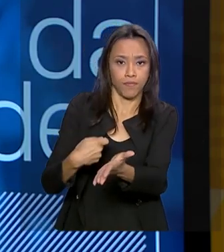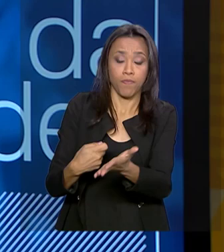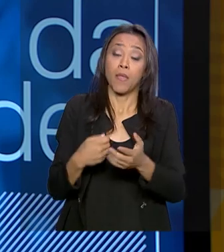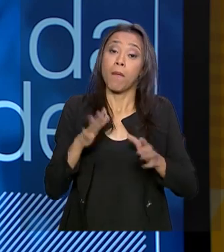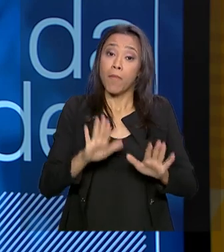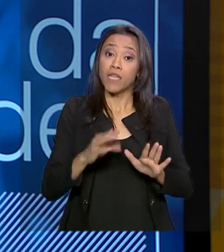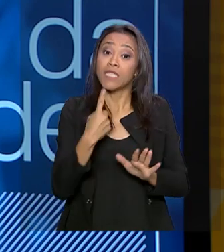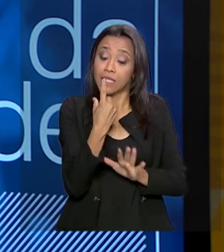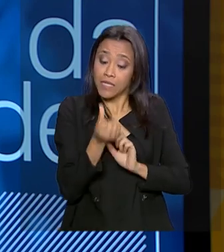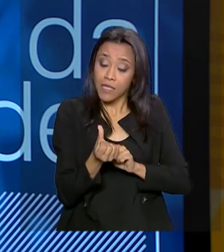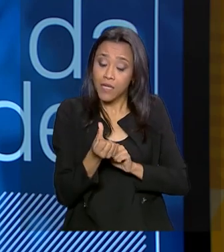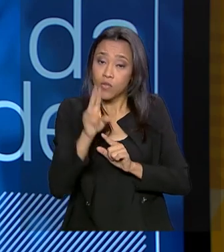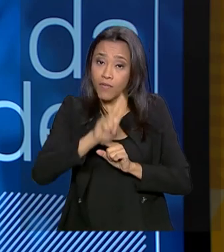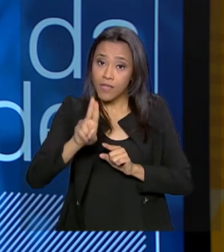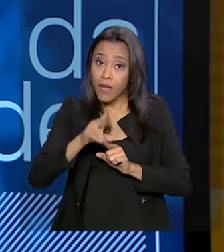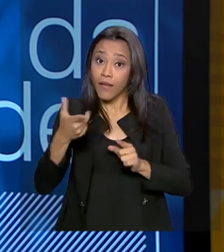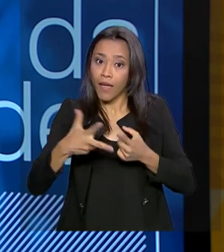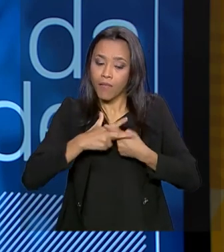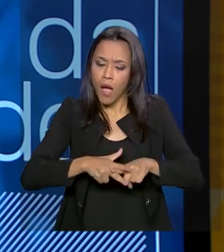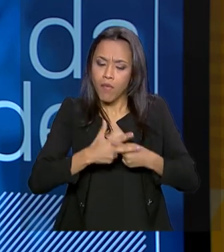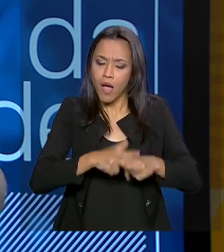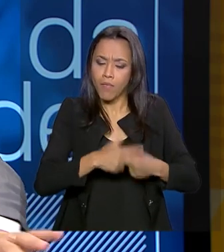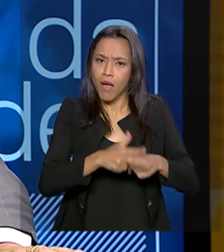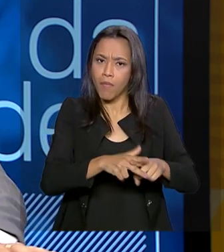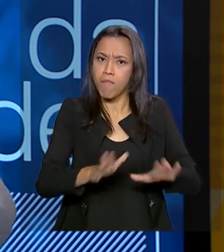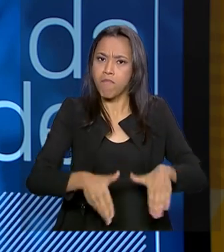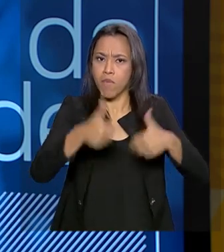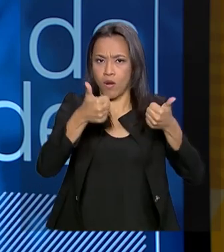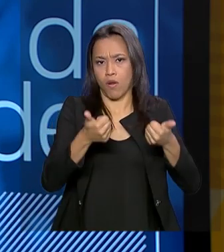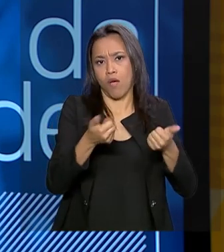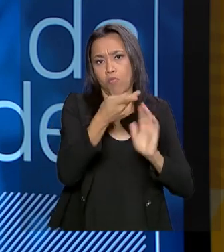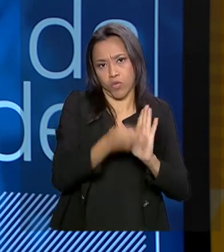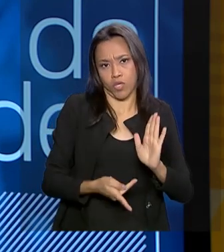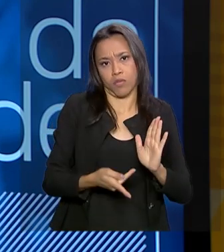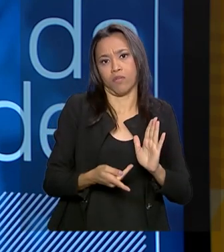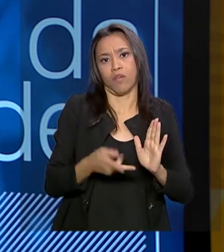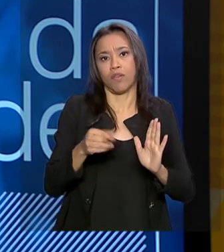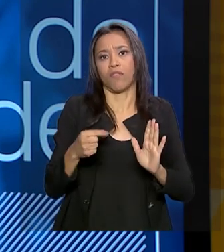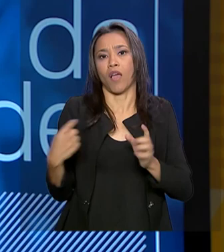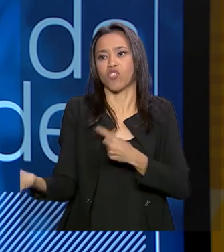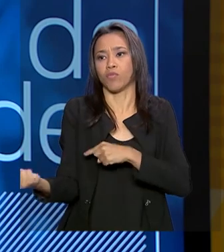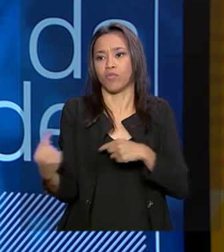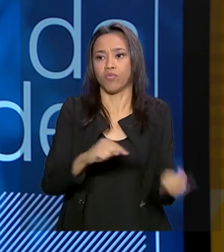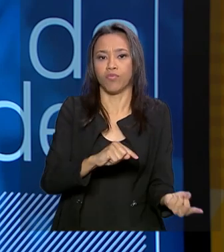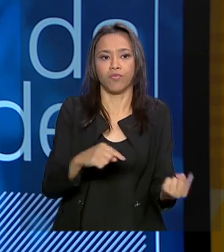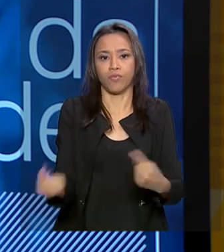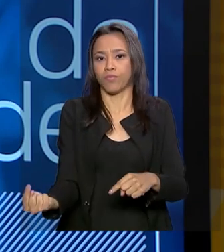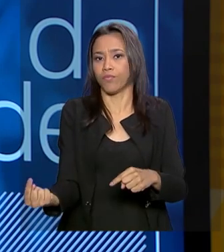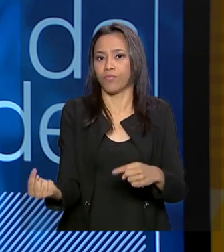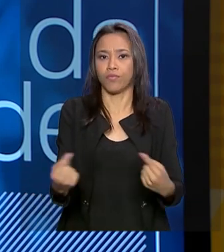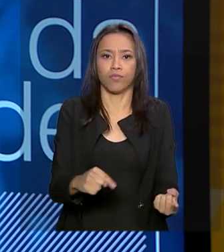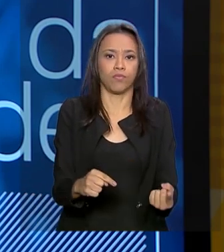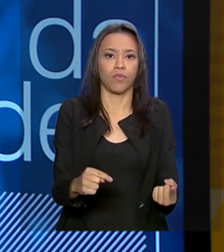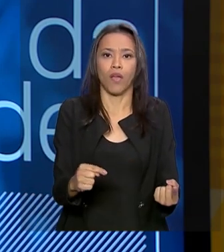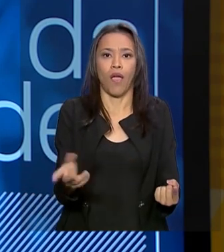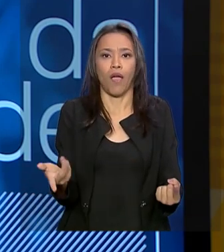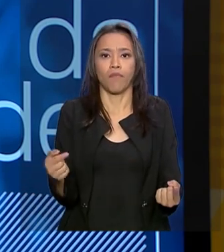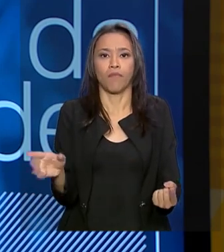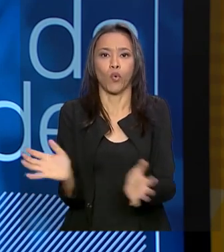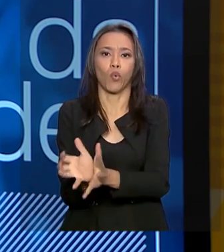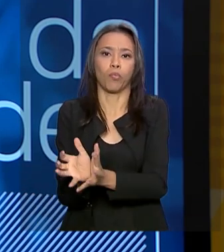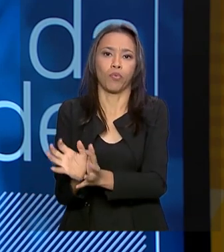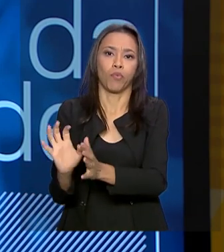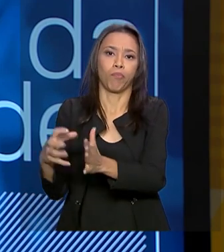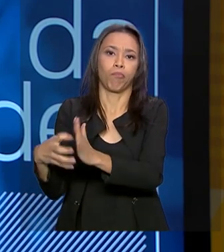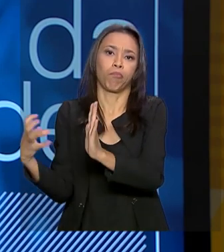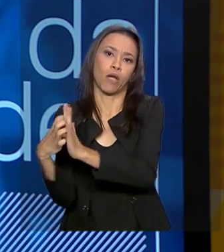aperfeiçoar o projeto, porque eles acreditam que a gente tem que sair dessa polarização. Não precisa ficar discutindo os vários partidos.